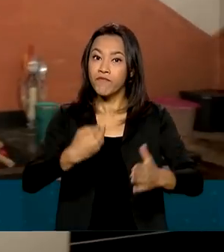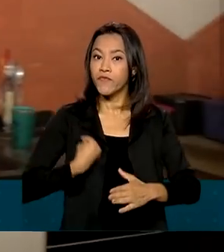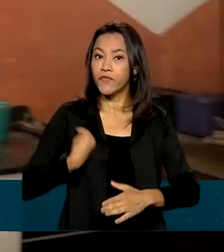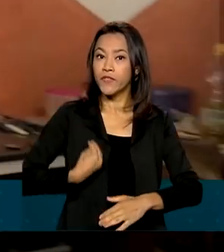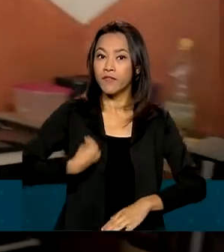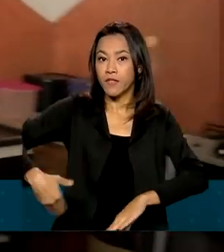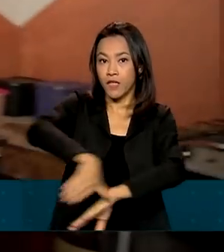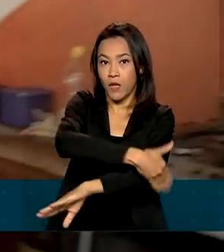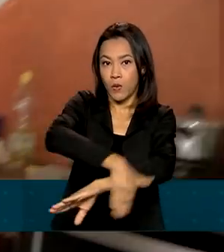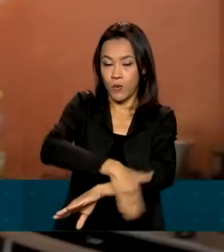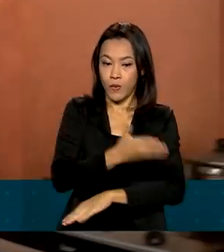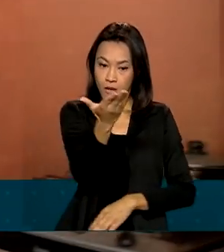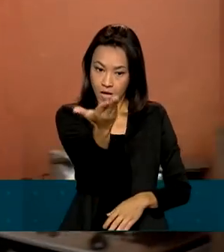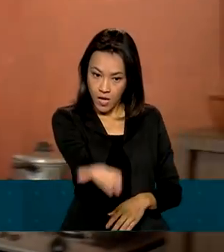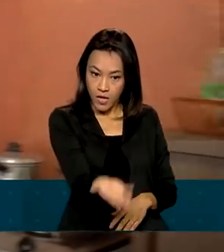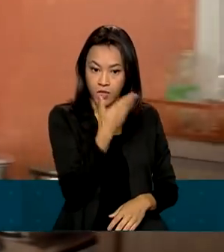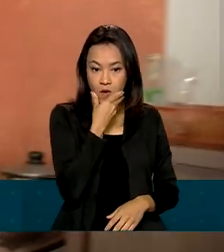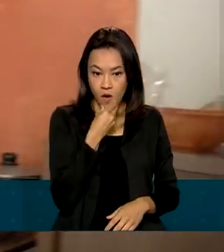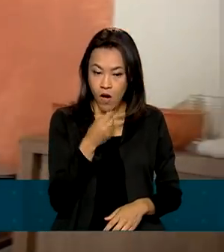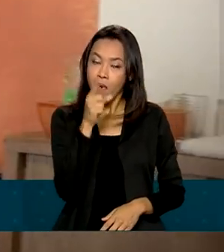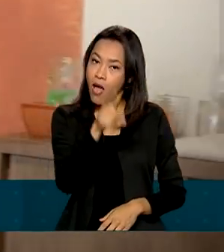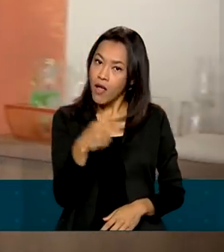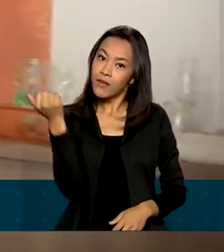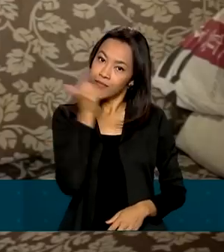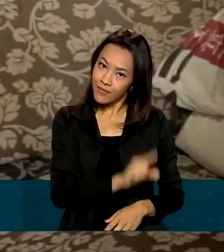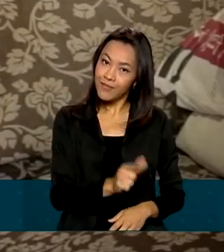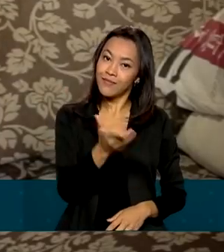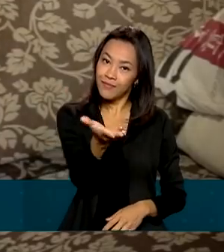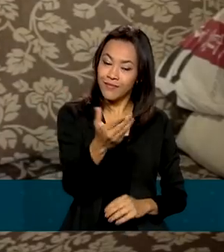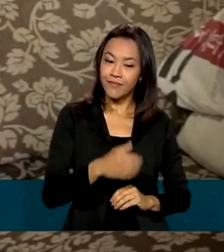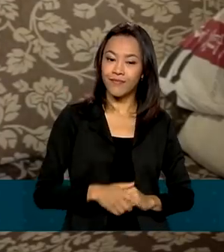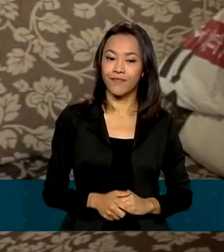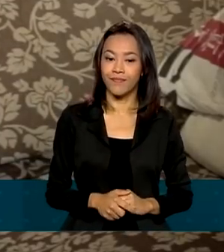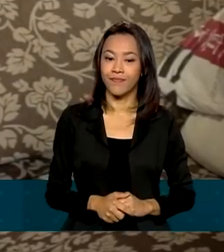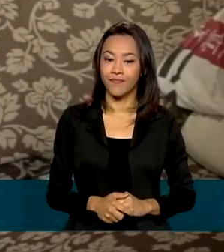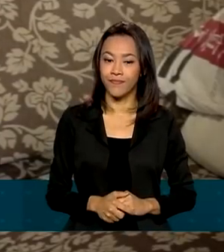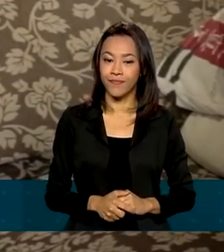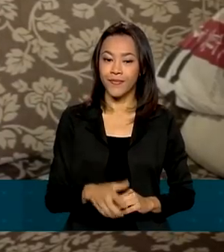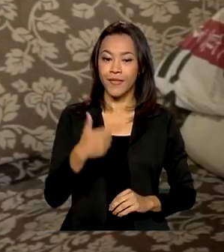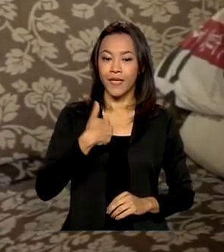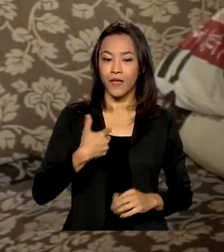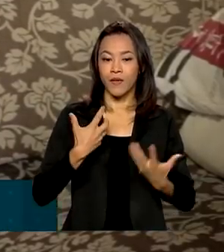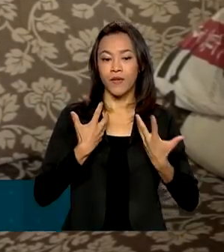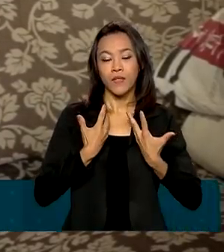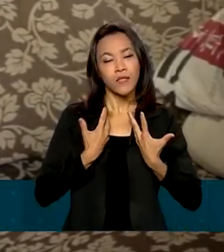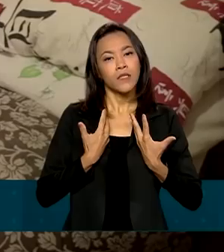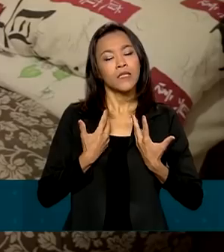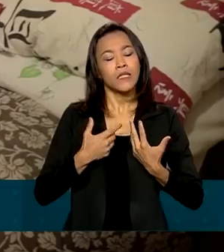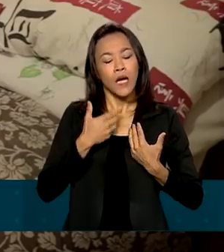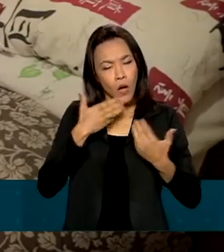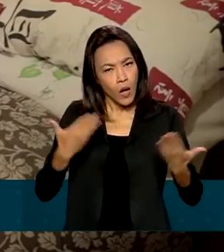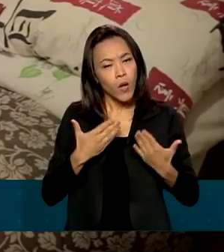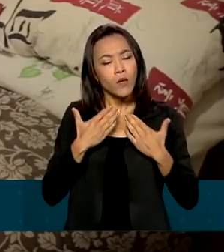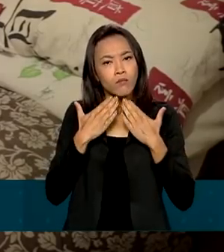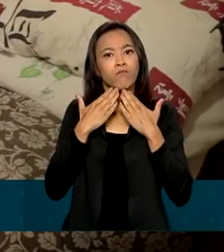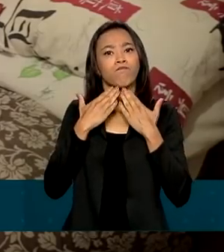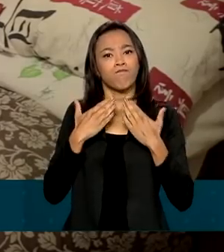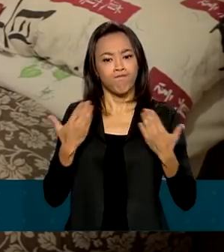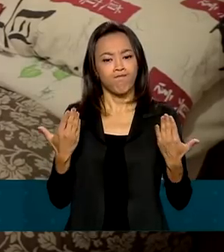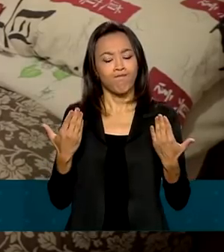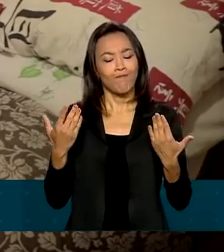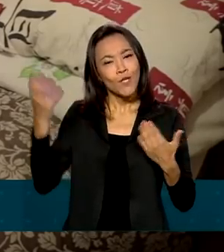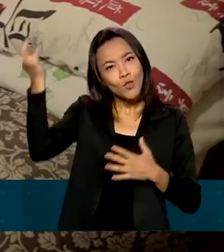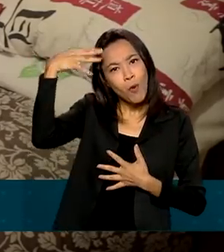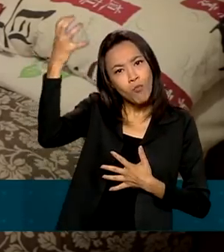O Luiz foi um dos beneficiados pela iniciativa. Simplesmente andar no calçado, em cabeça erguida, não poder tomar um